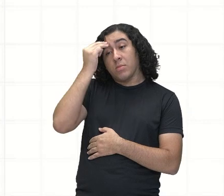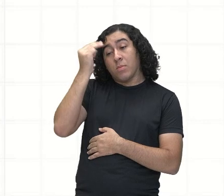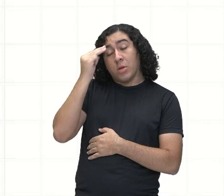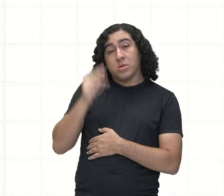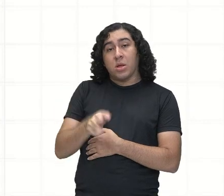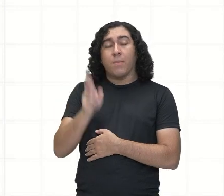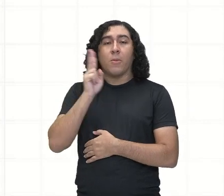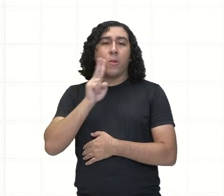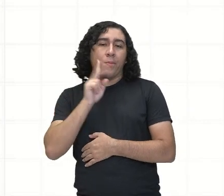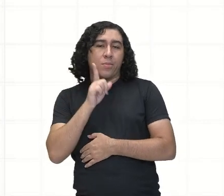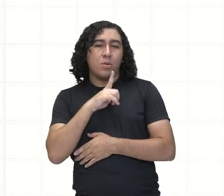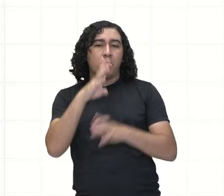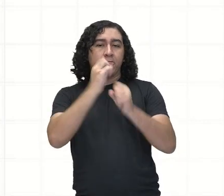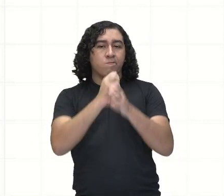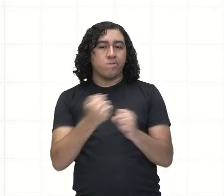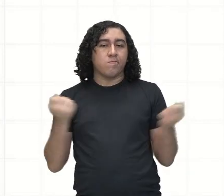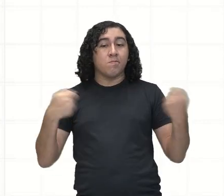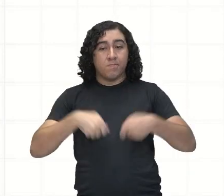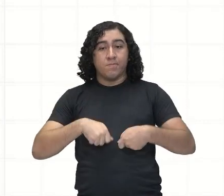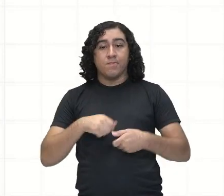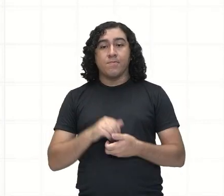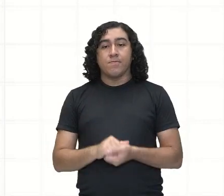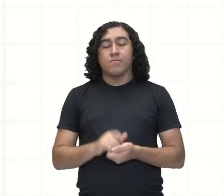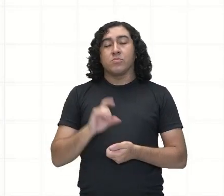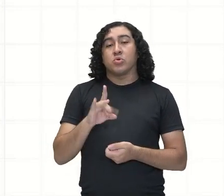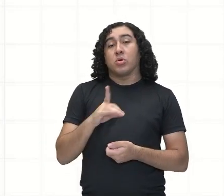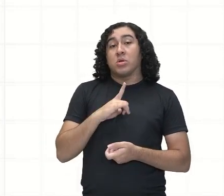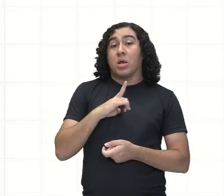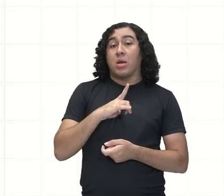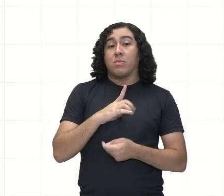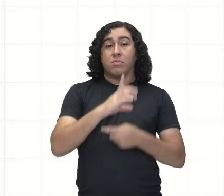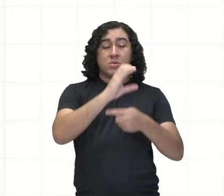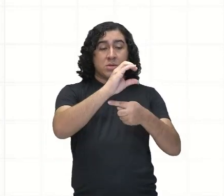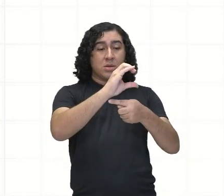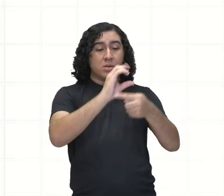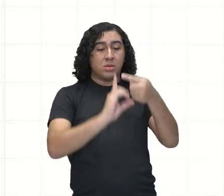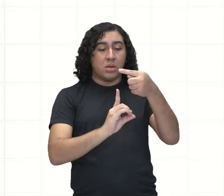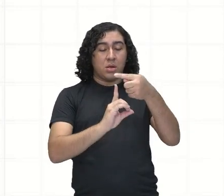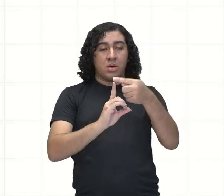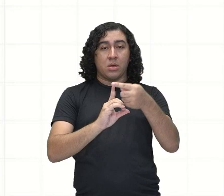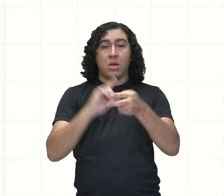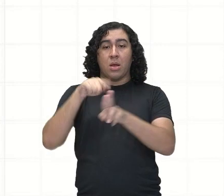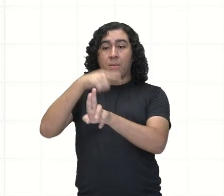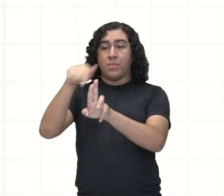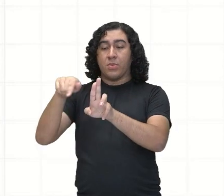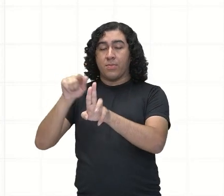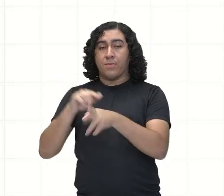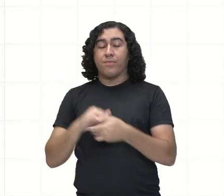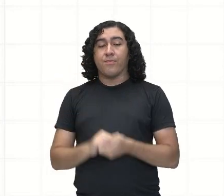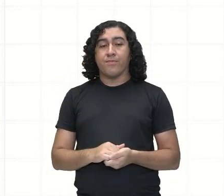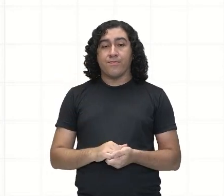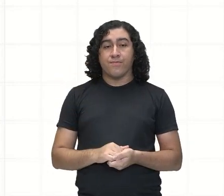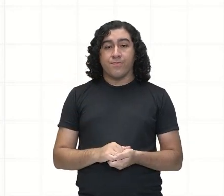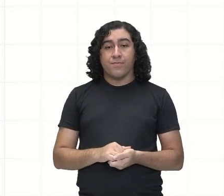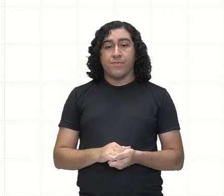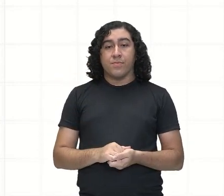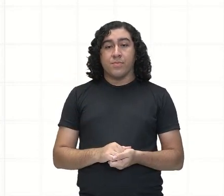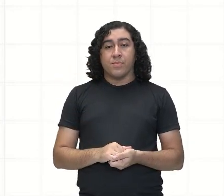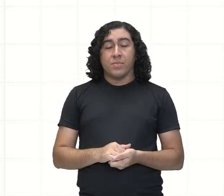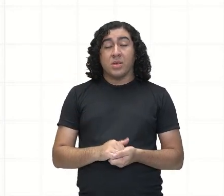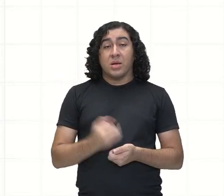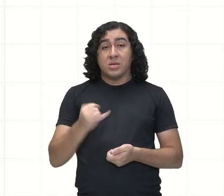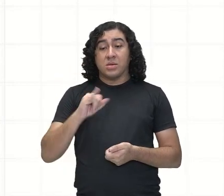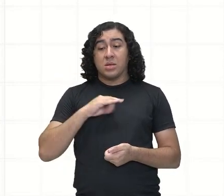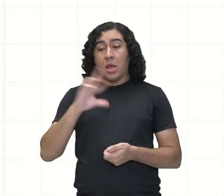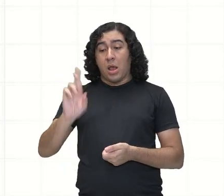Pra calcular o comprimento da circunferência, é só pegar o diâmetro e multiplicar por pi. E aí, se você tem o raio, já pode